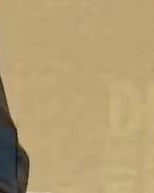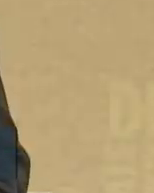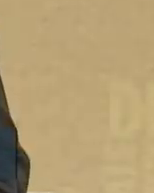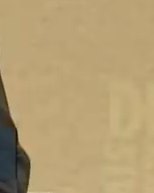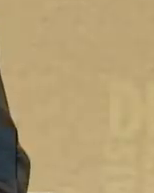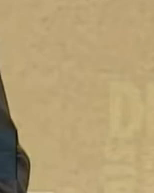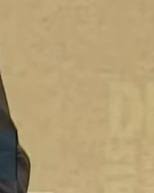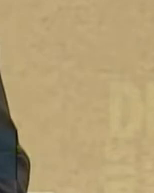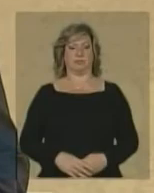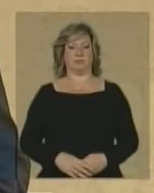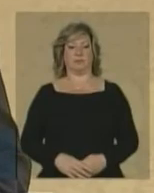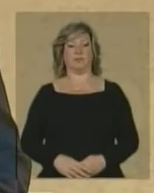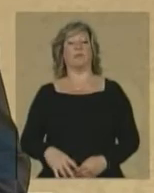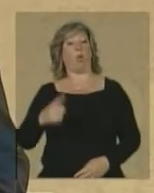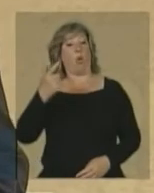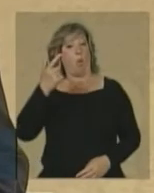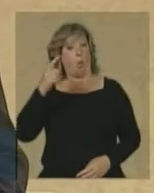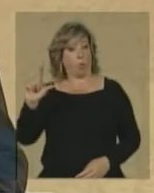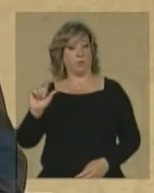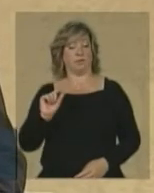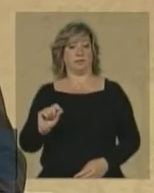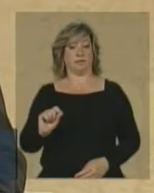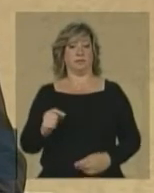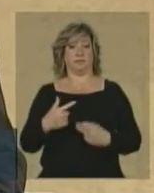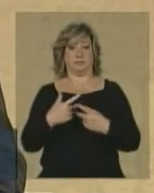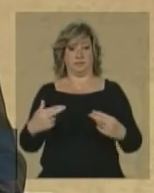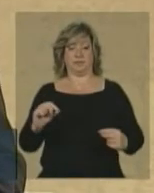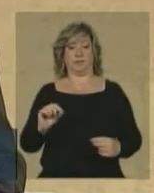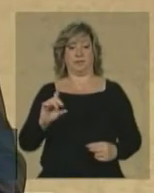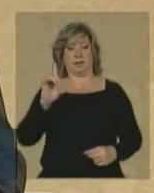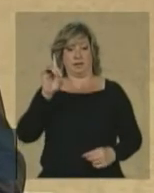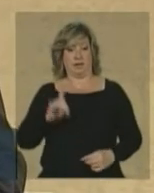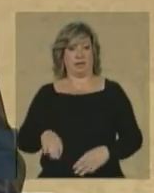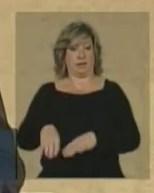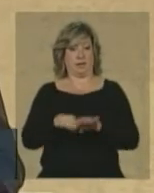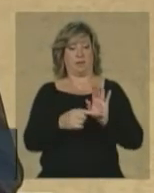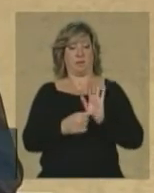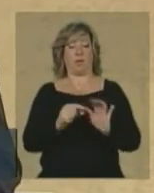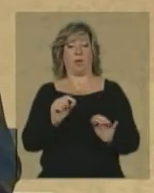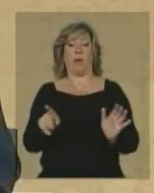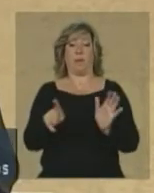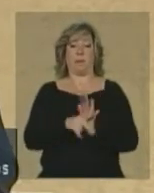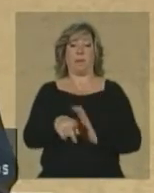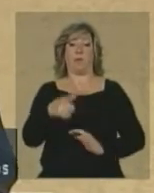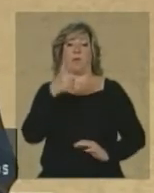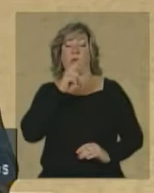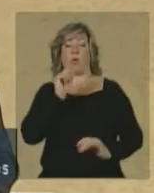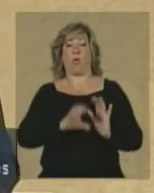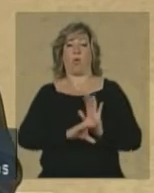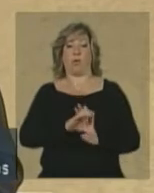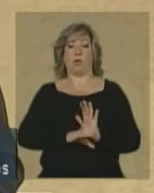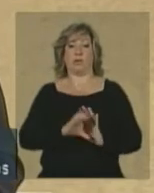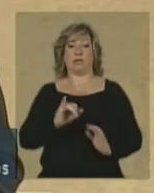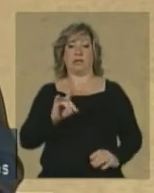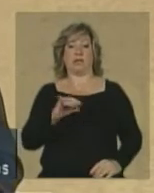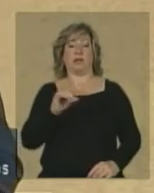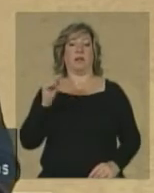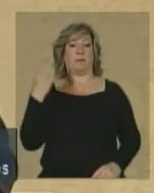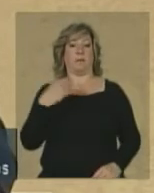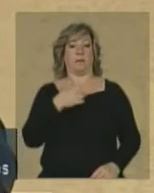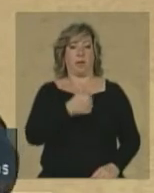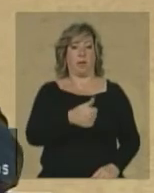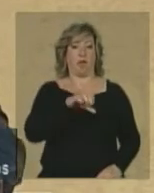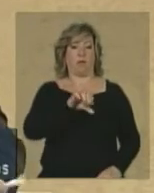Outra manifestação democrática foi a própria promulgação da Constituição Cidadã de 1988,